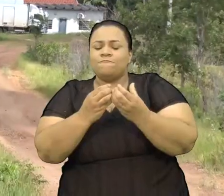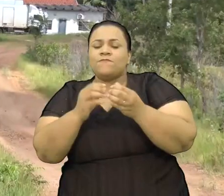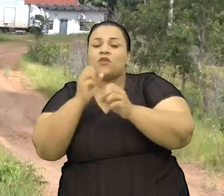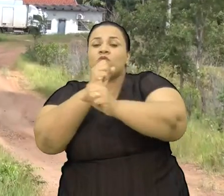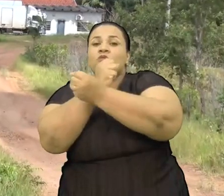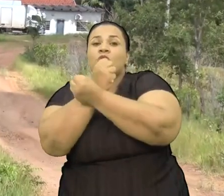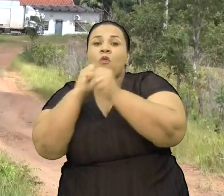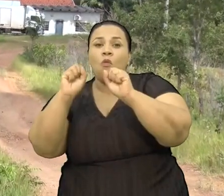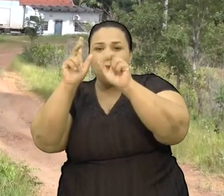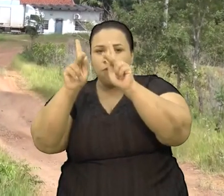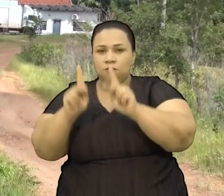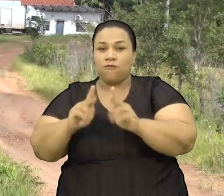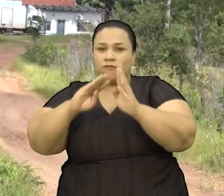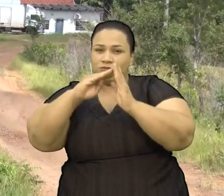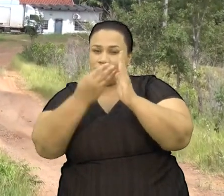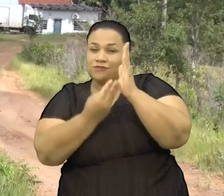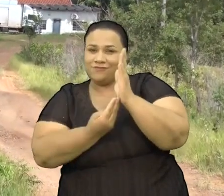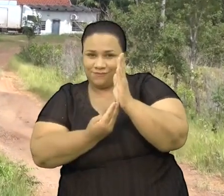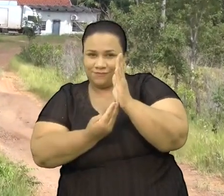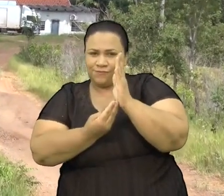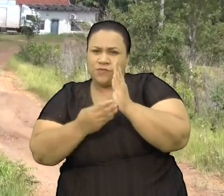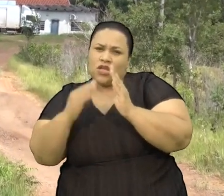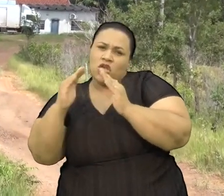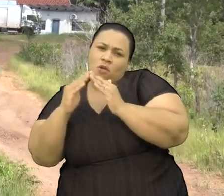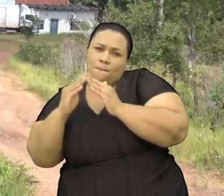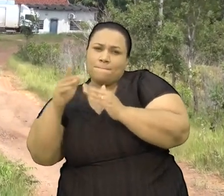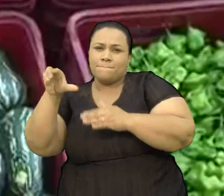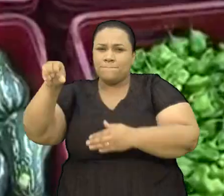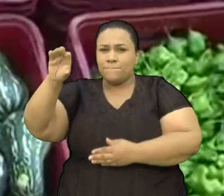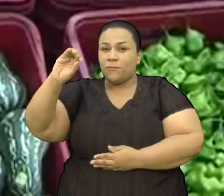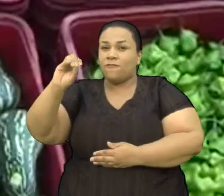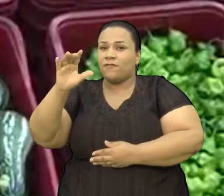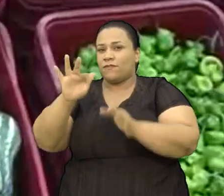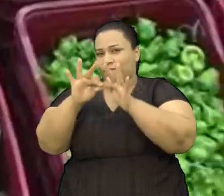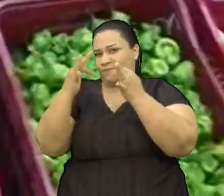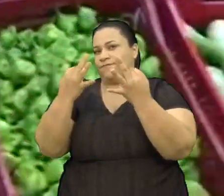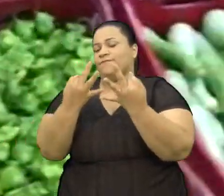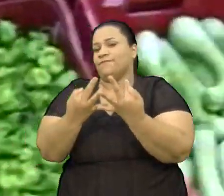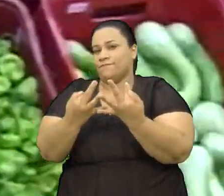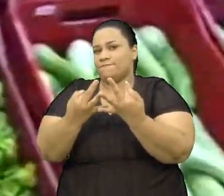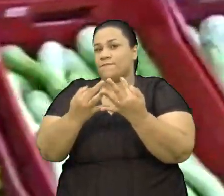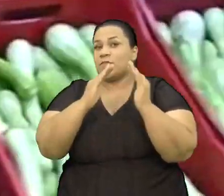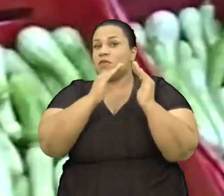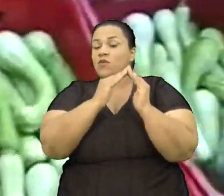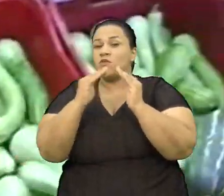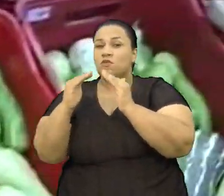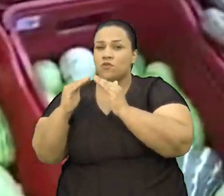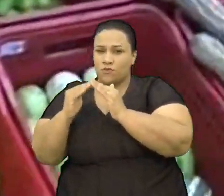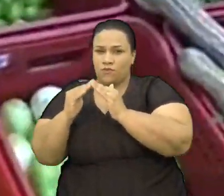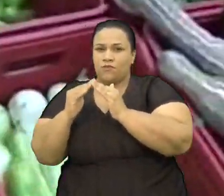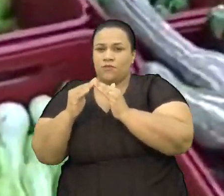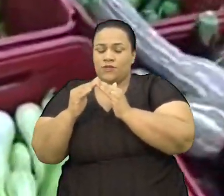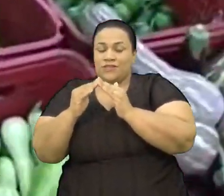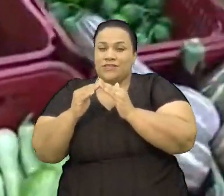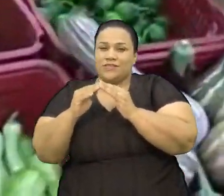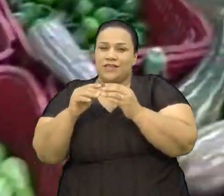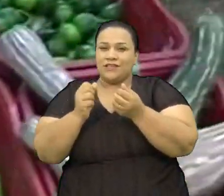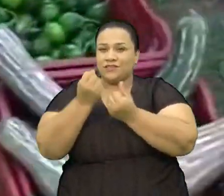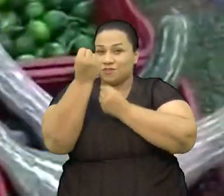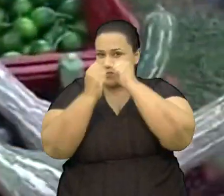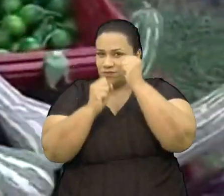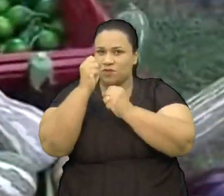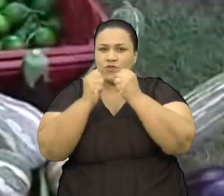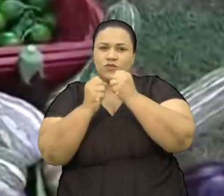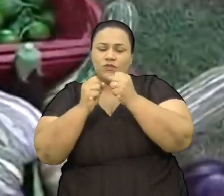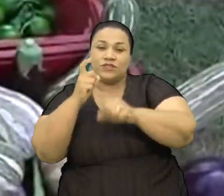Atualmente o local é habitado por cerca de 90 famílias Os moradores produzem rapaduras, farinha de